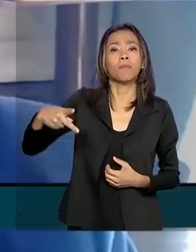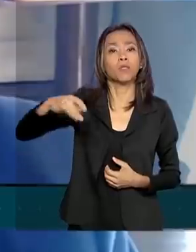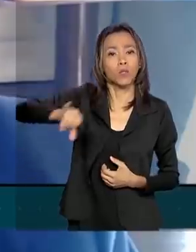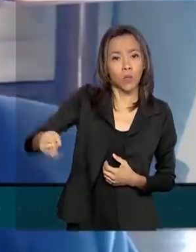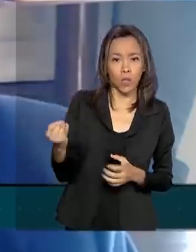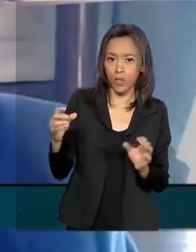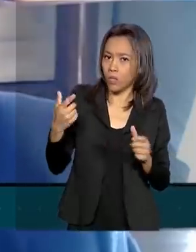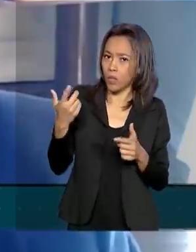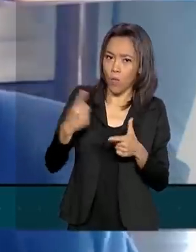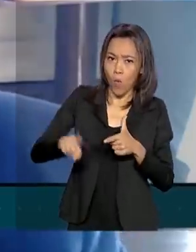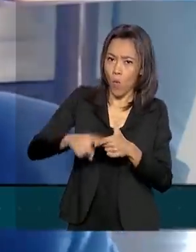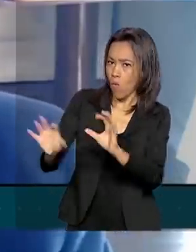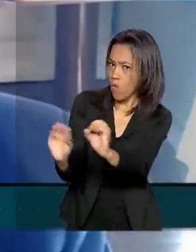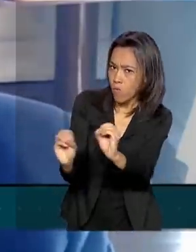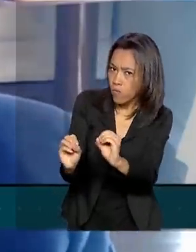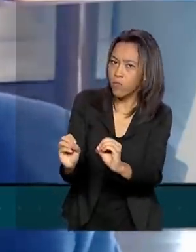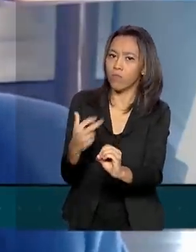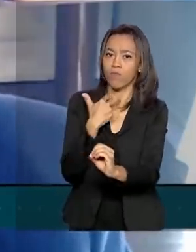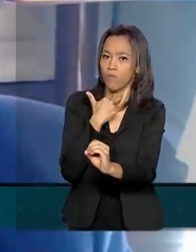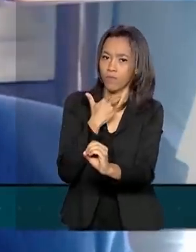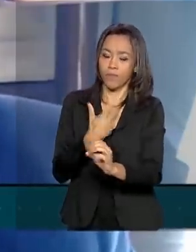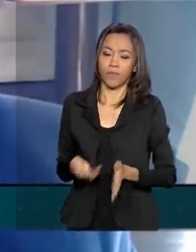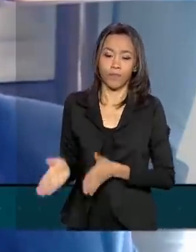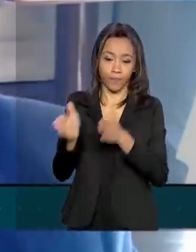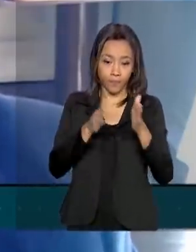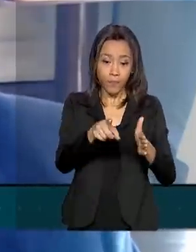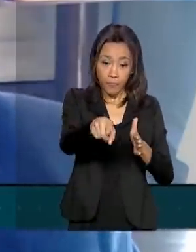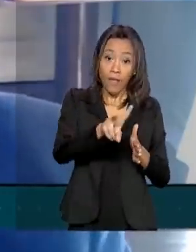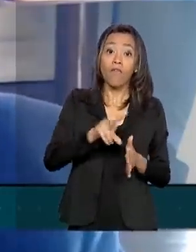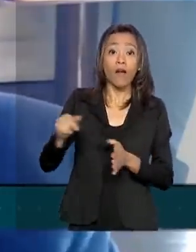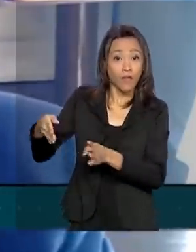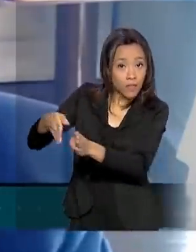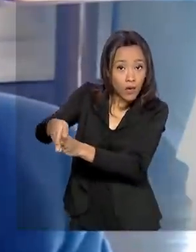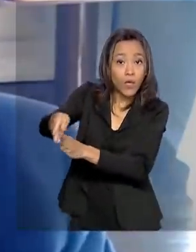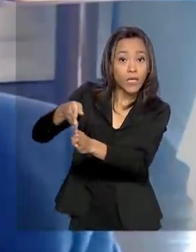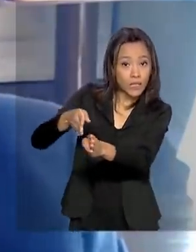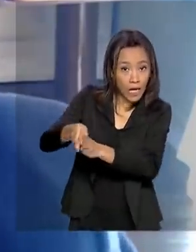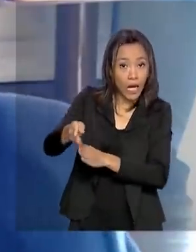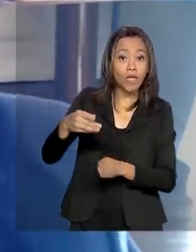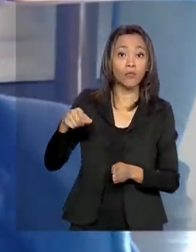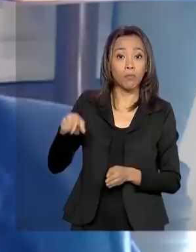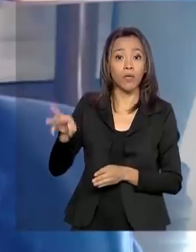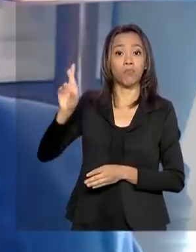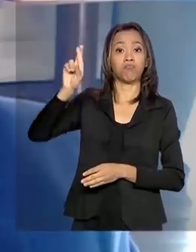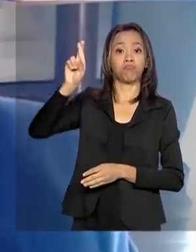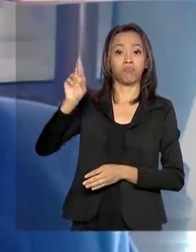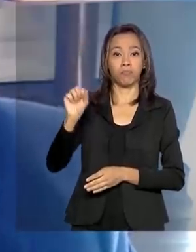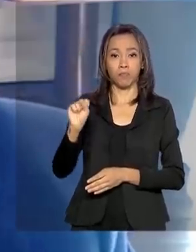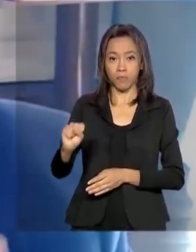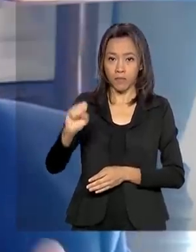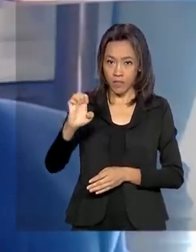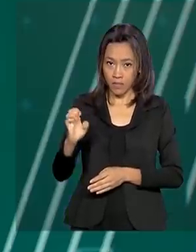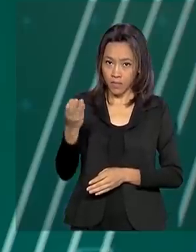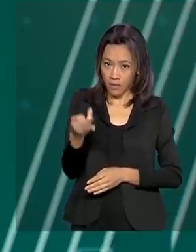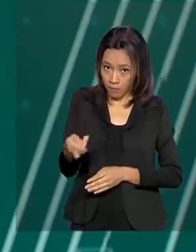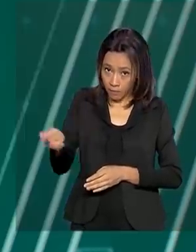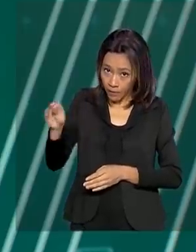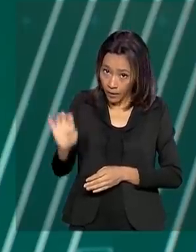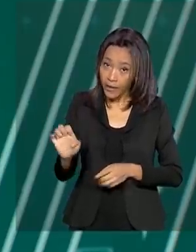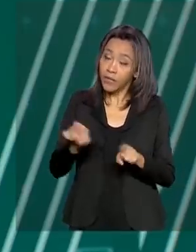crédito que vai ser acompanhado administrativamente pelo Sebrae e pela Caixa Econômica.